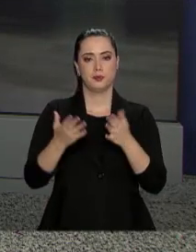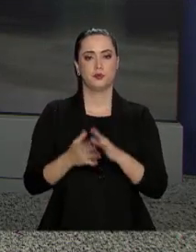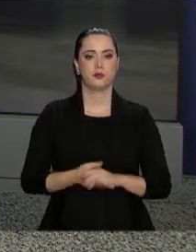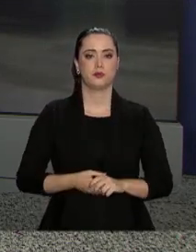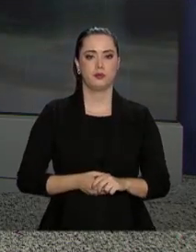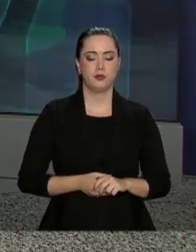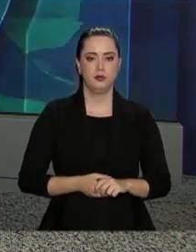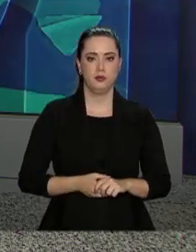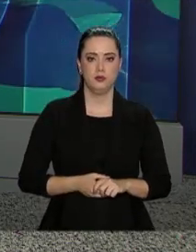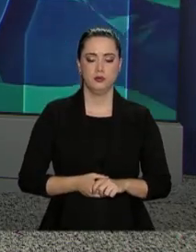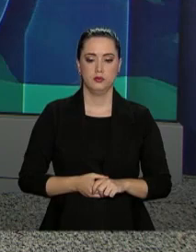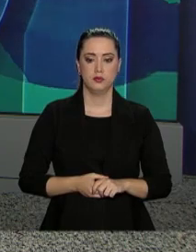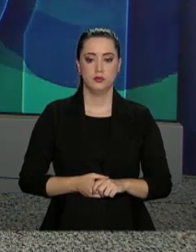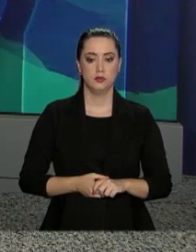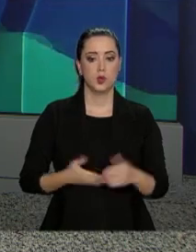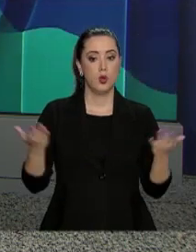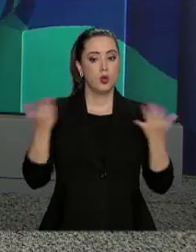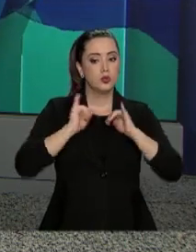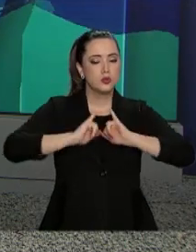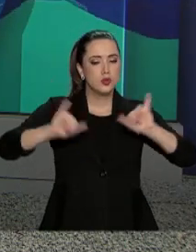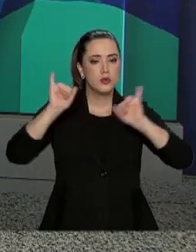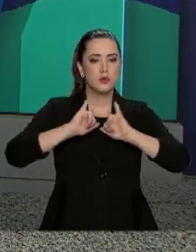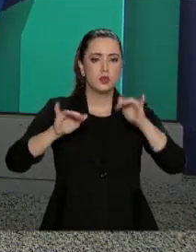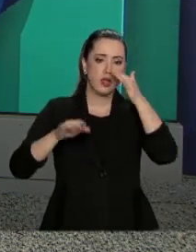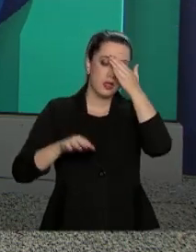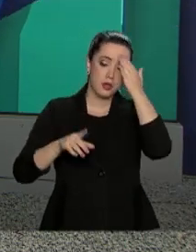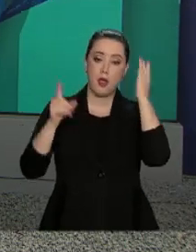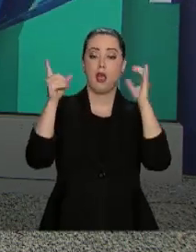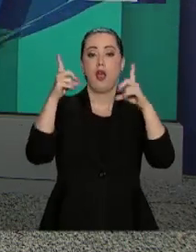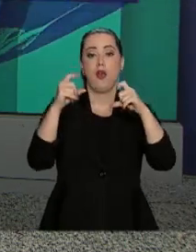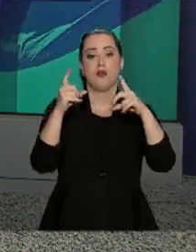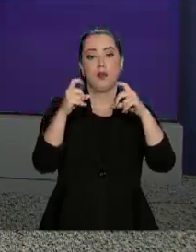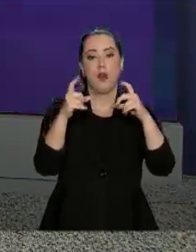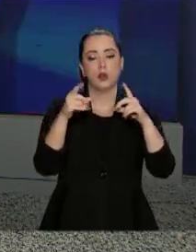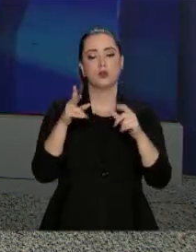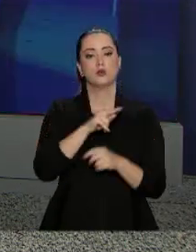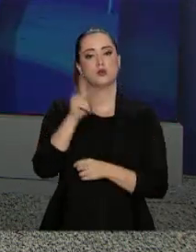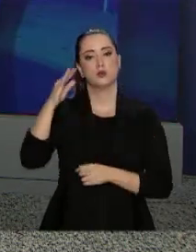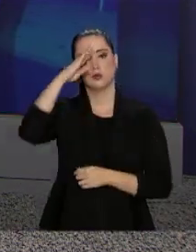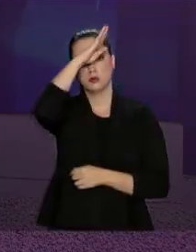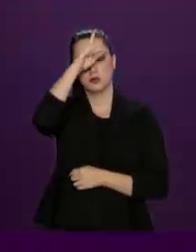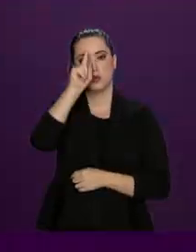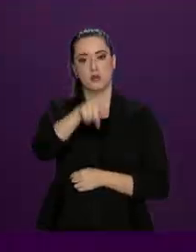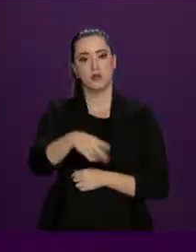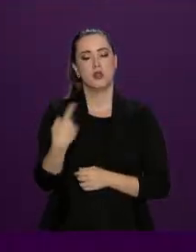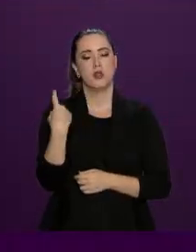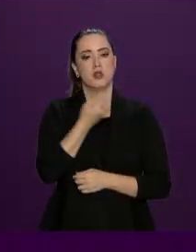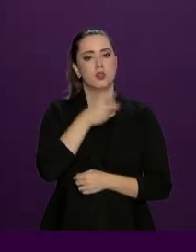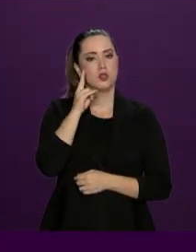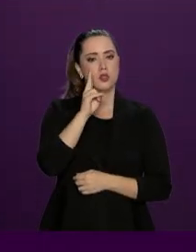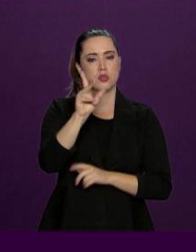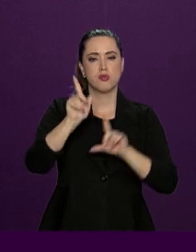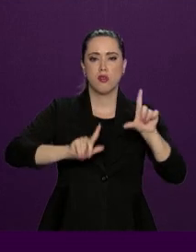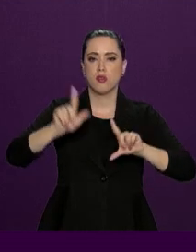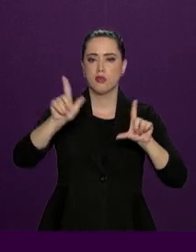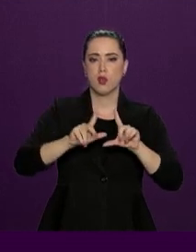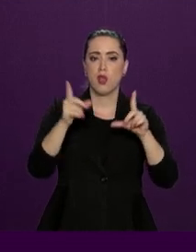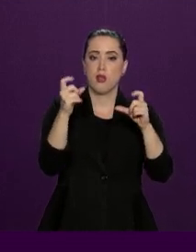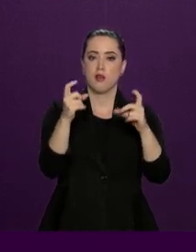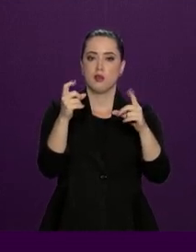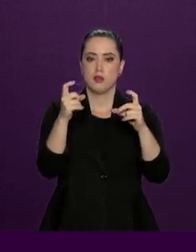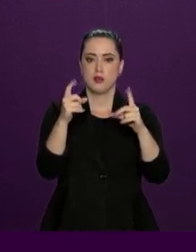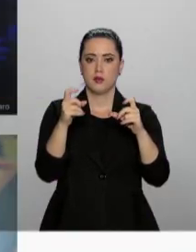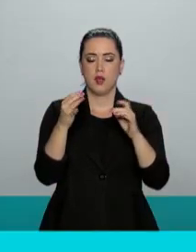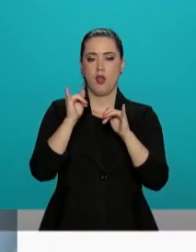você. E hoje foi divulgada a foto oficial do presidente Jair Bolsonaro. A gente vê aí na tela a